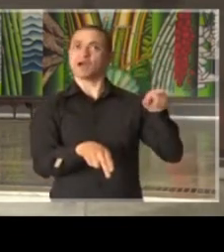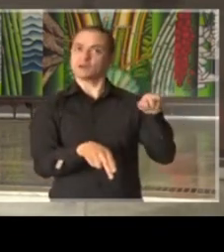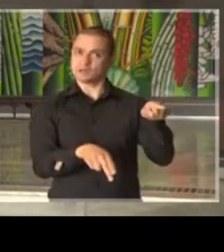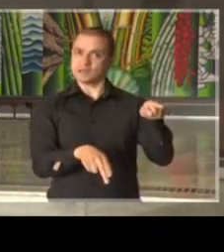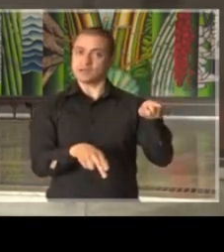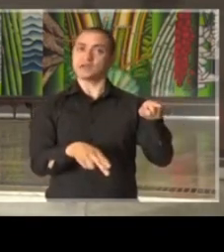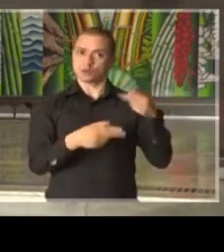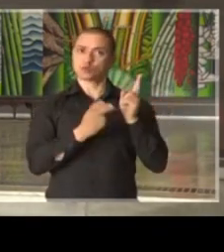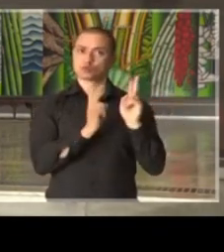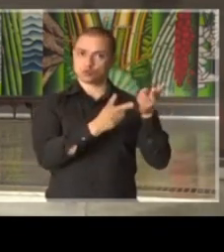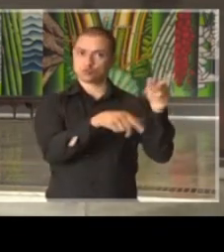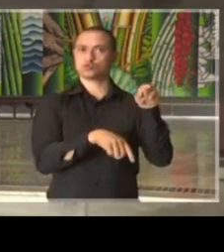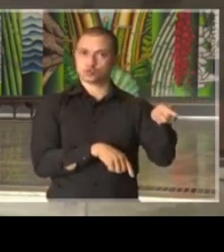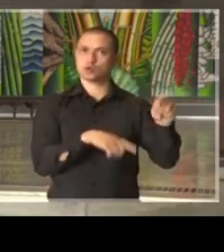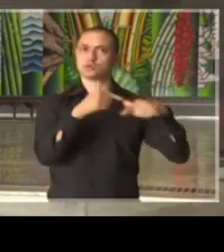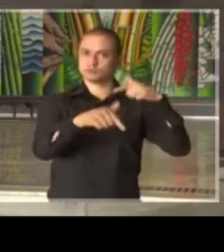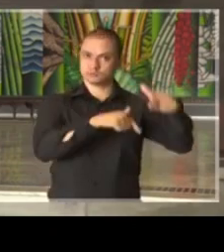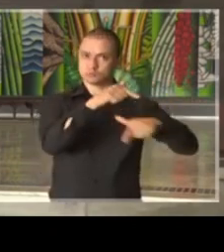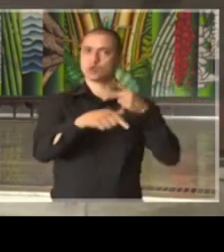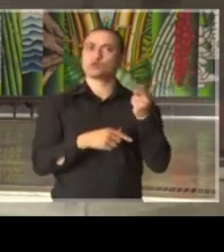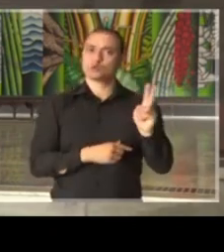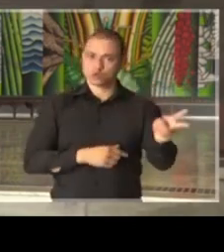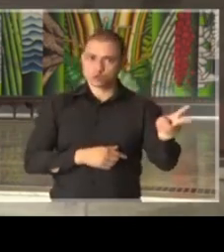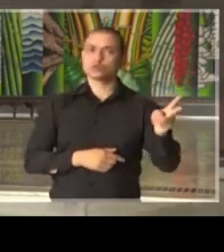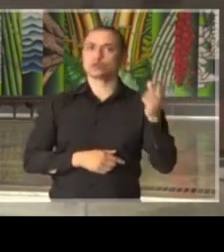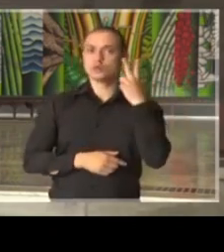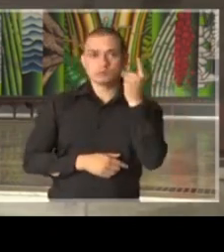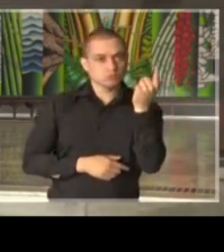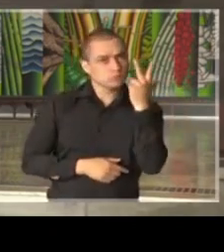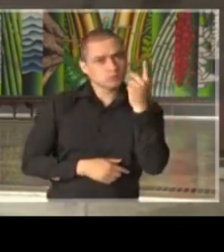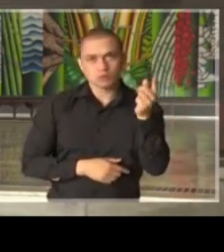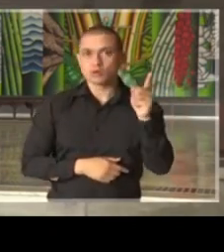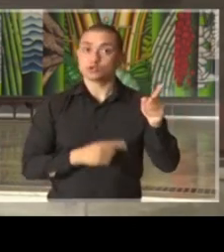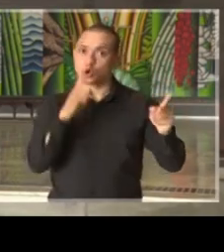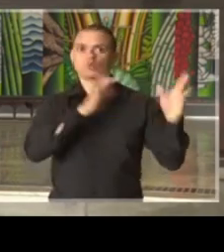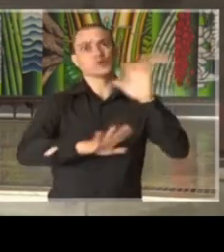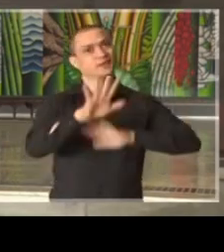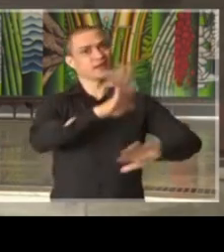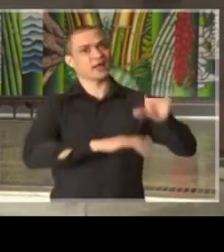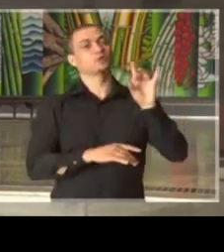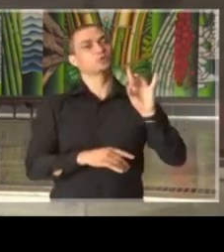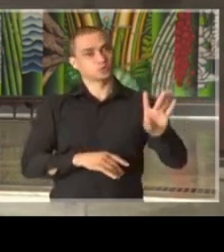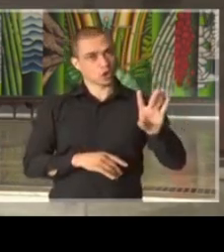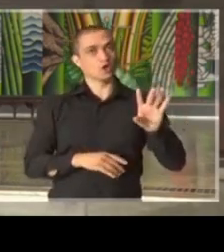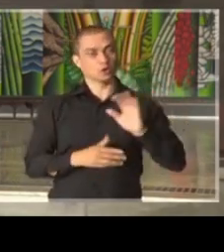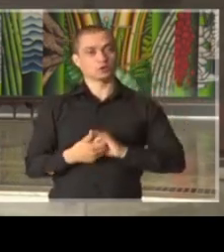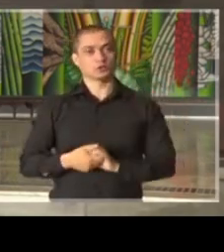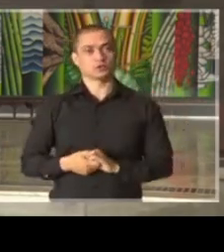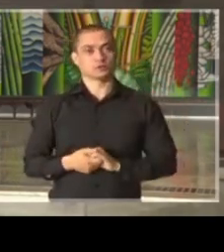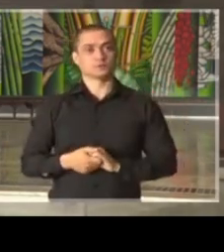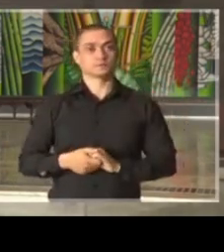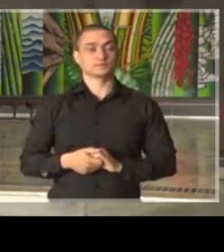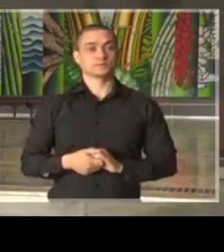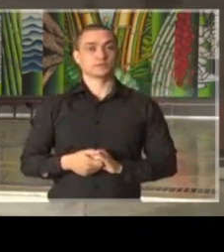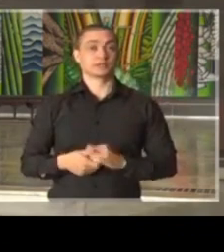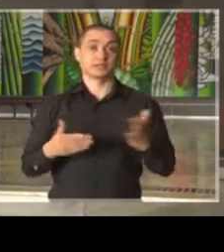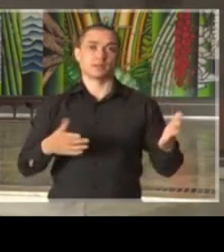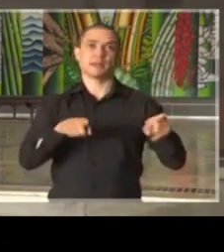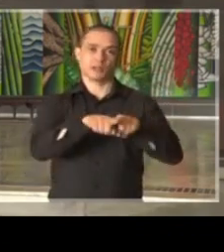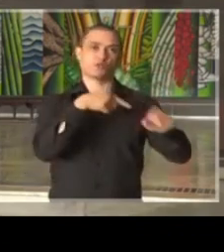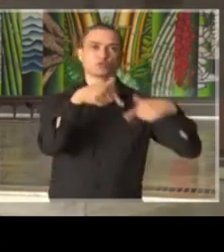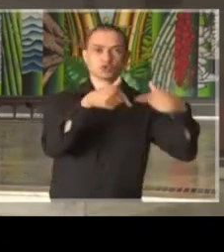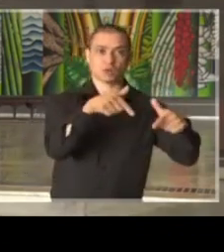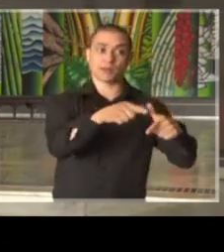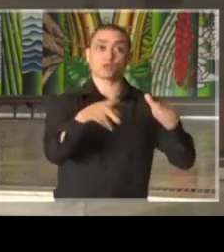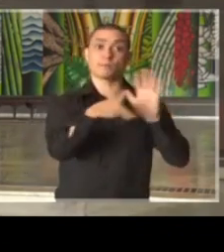sem nenhuma exceção, continuem funcionando regularmente com os cuidados devidos no atendimento e no funcionamento